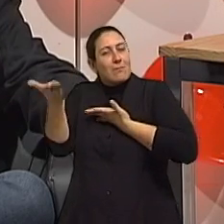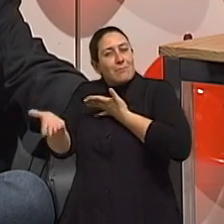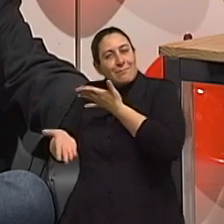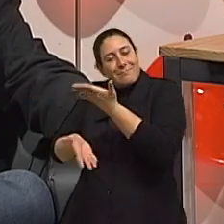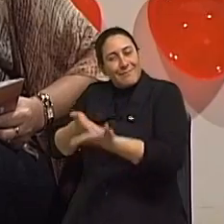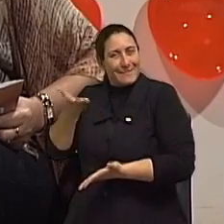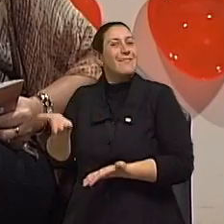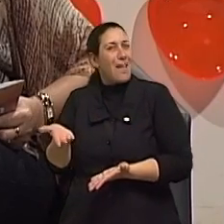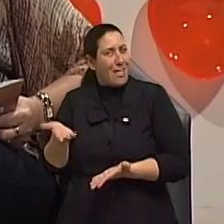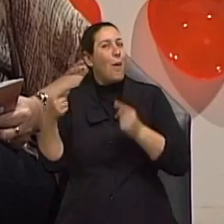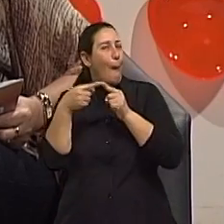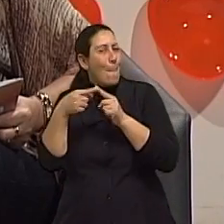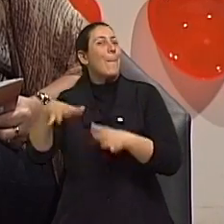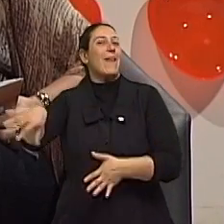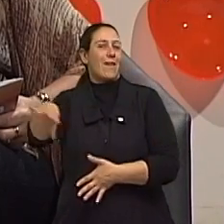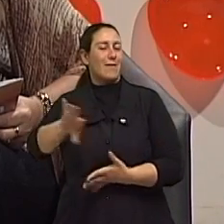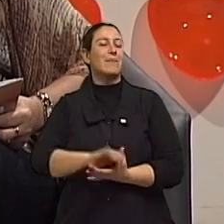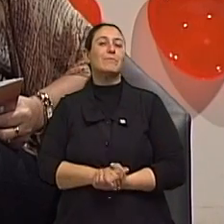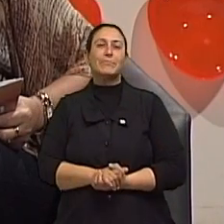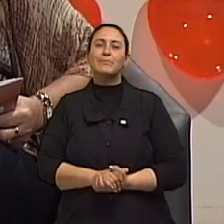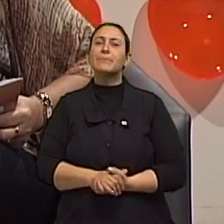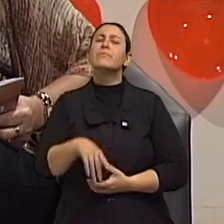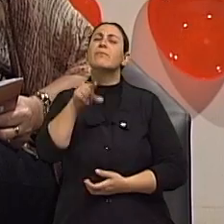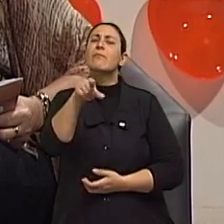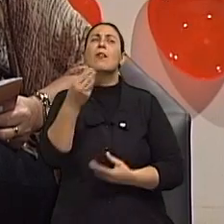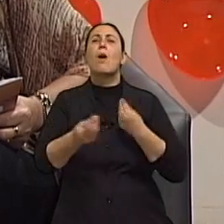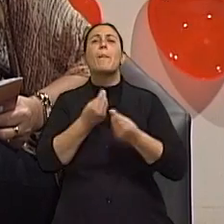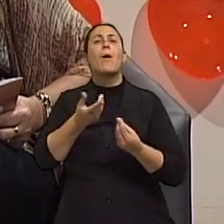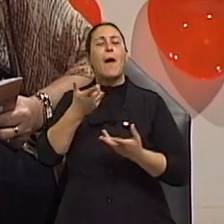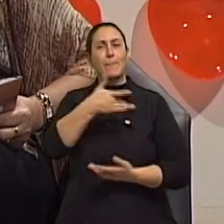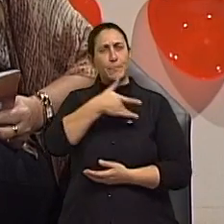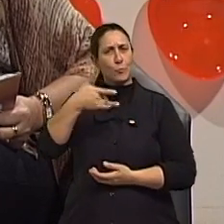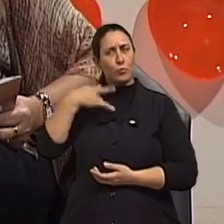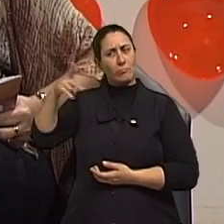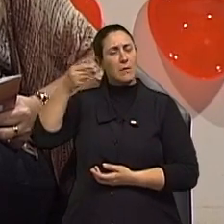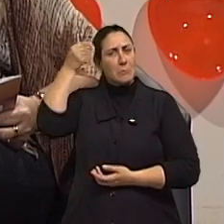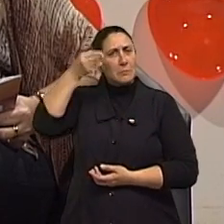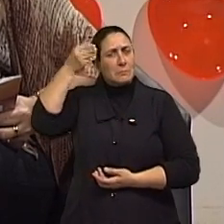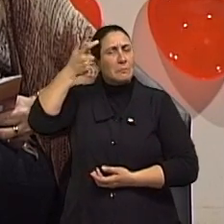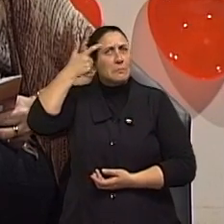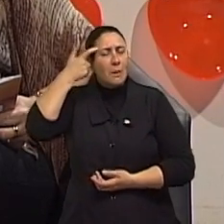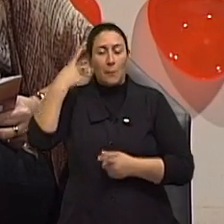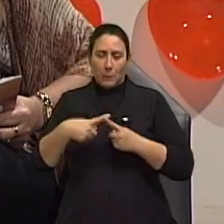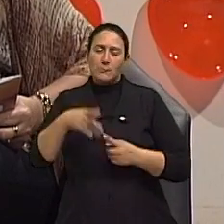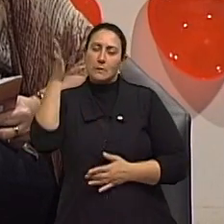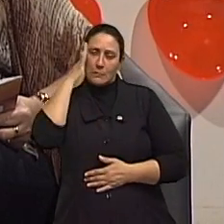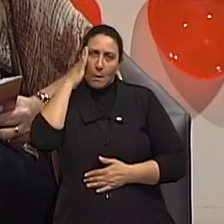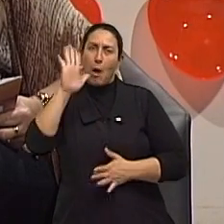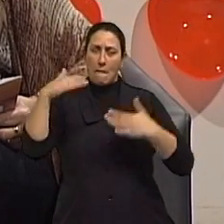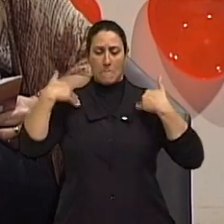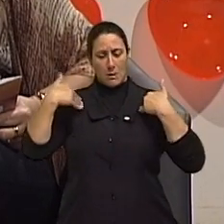muito para as pessoas. E aí, essa contribuição para essa saúde psíquica deste idoso. A gente sabe que a saúde